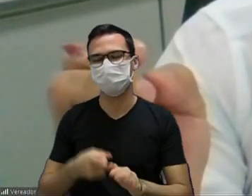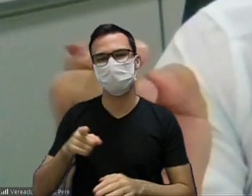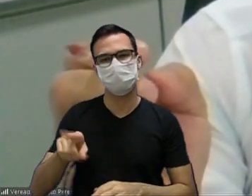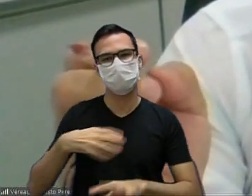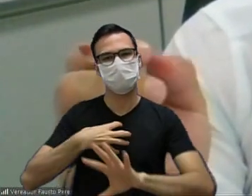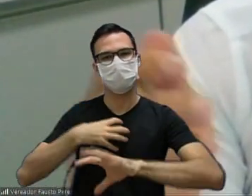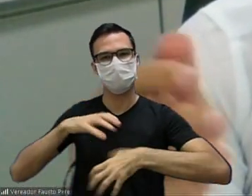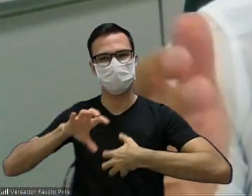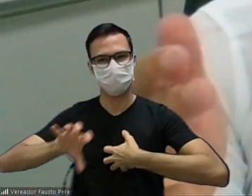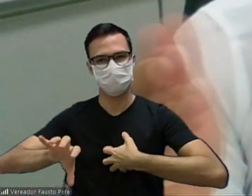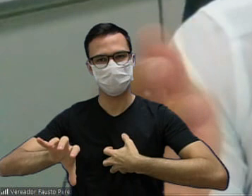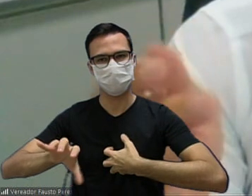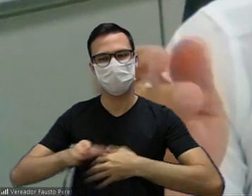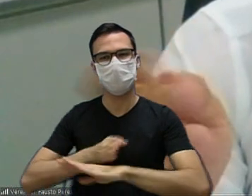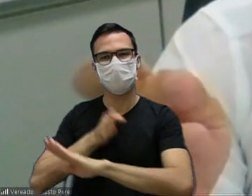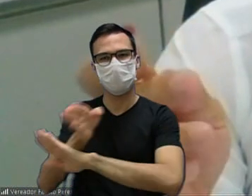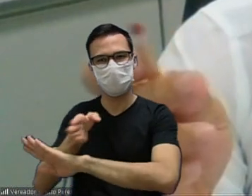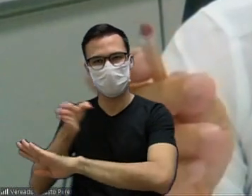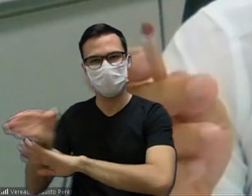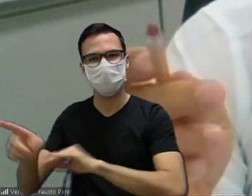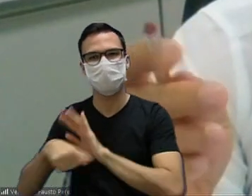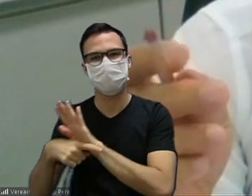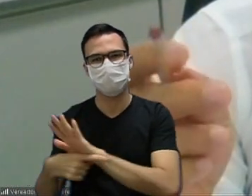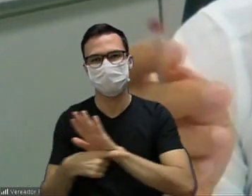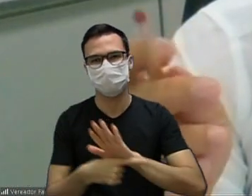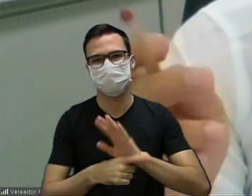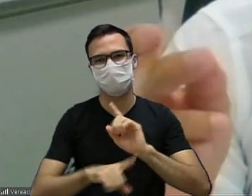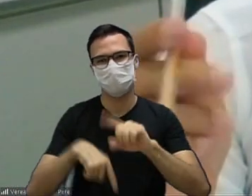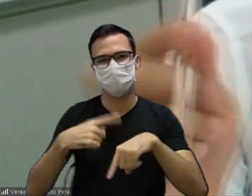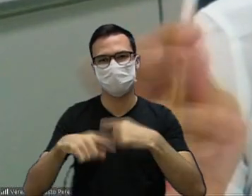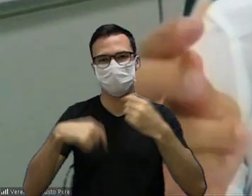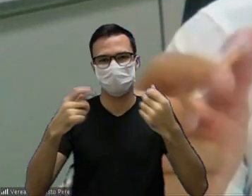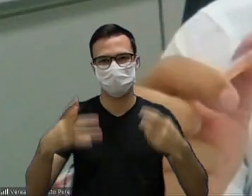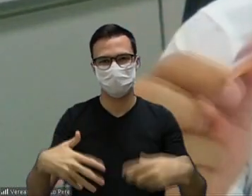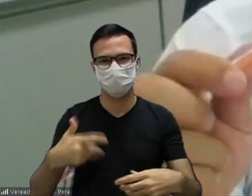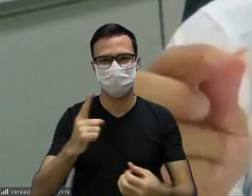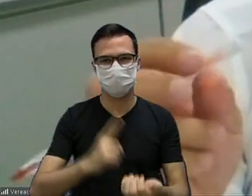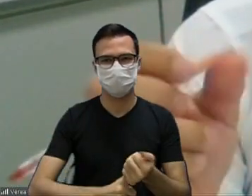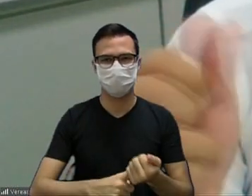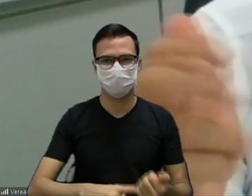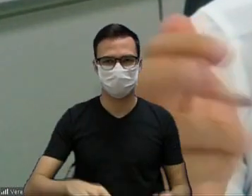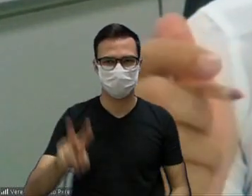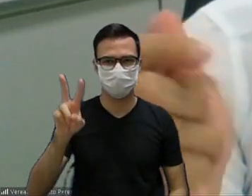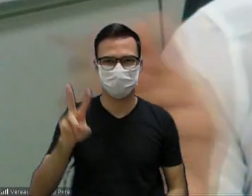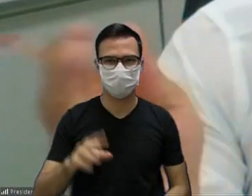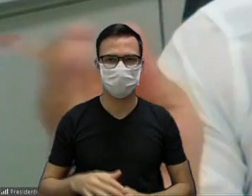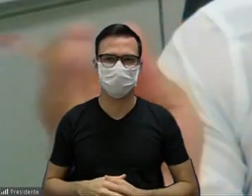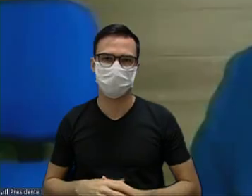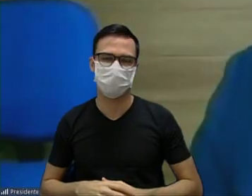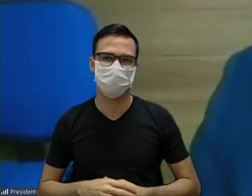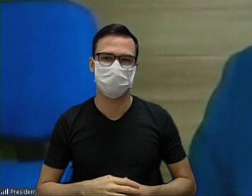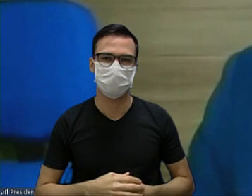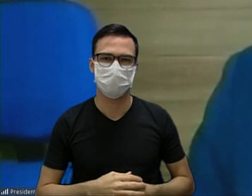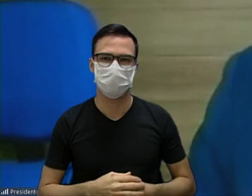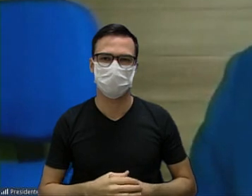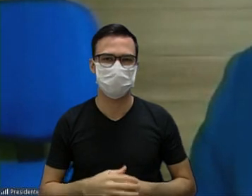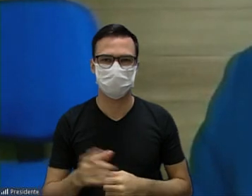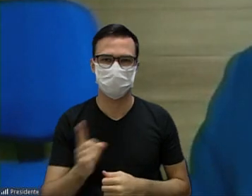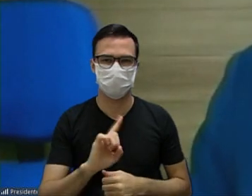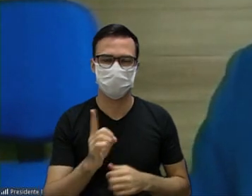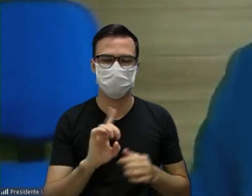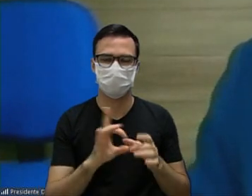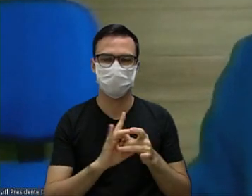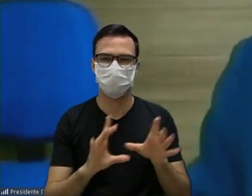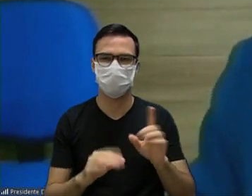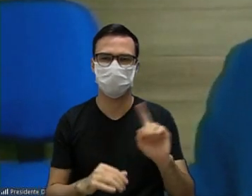humanidade acima de tudo então eu já vou abrir uma questão um espaço para o vereador Vitão não dá para abrir